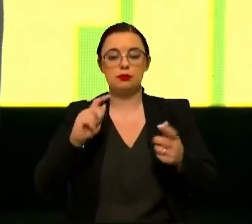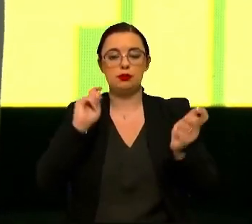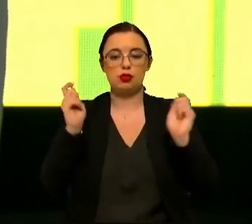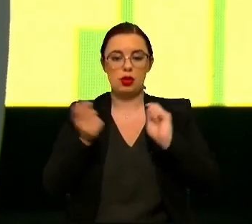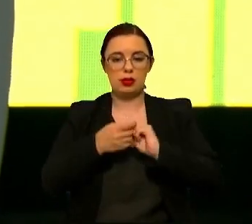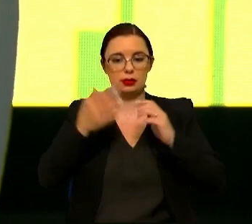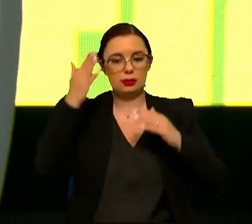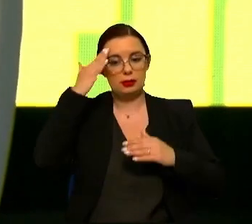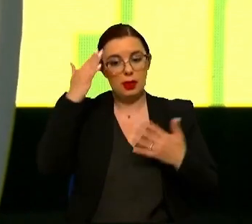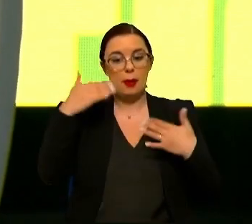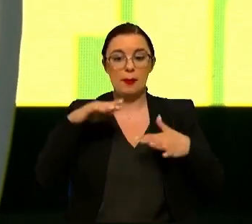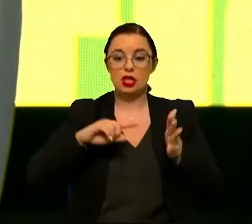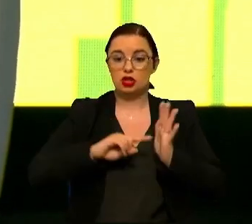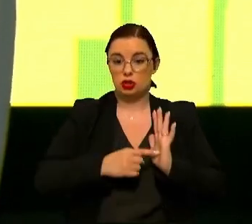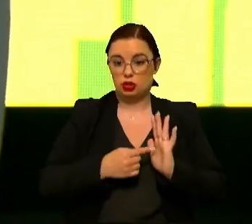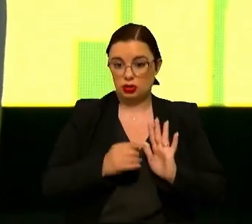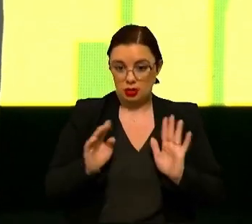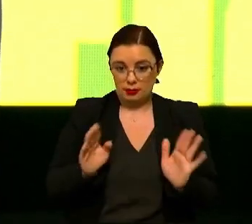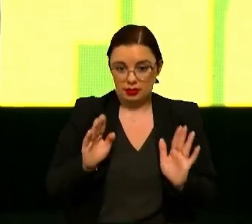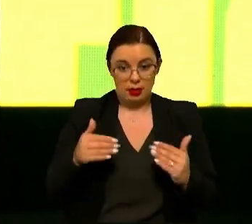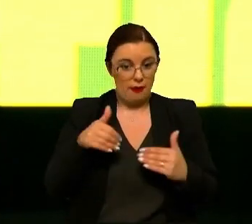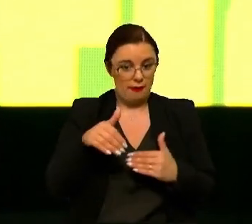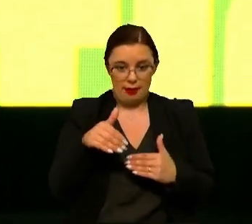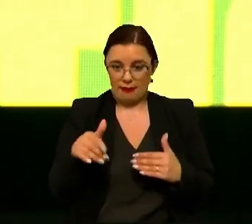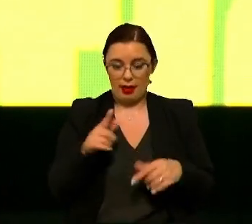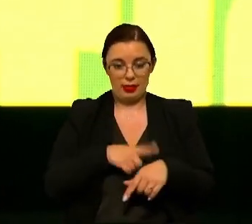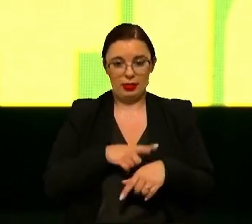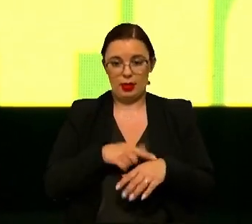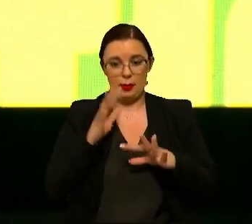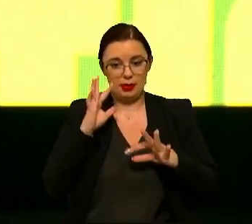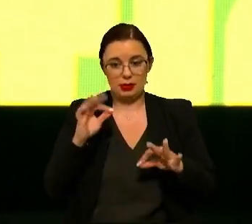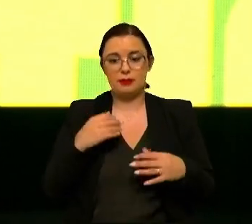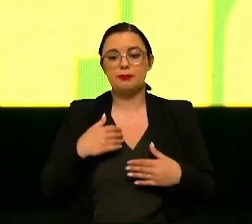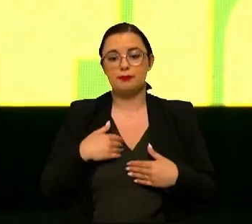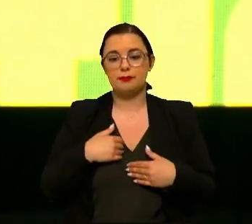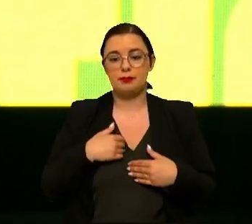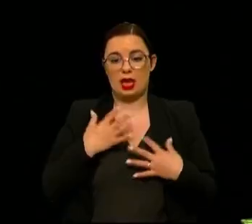mas temos que os testar, não é? E vai haver um período de transição, é assim que eu entendo.